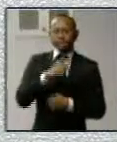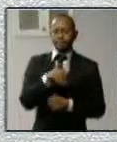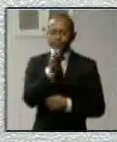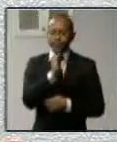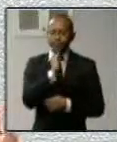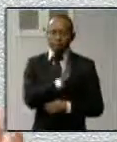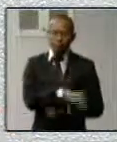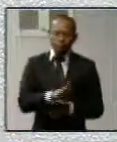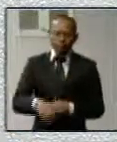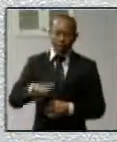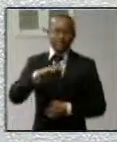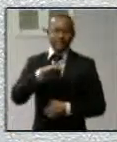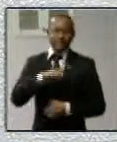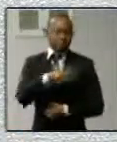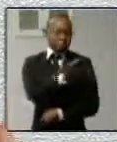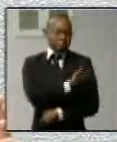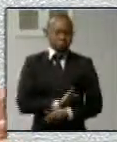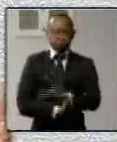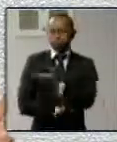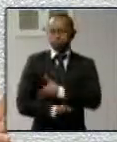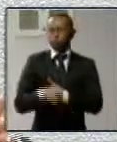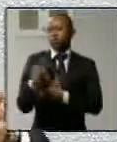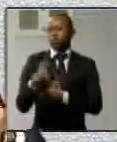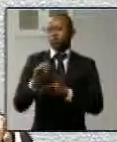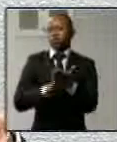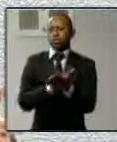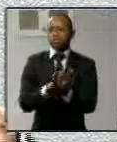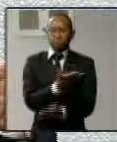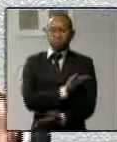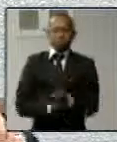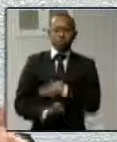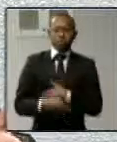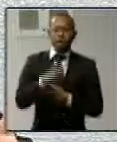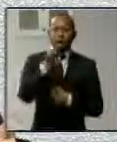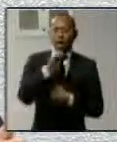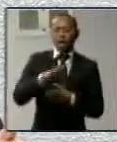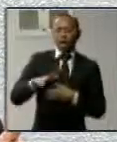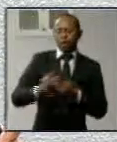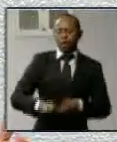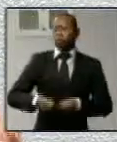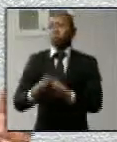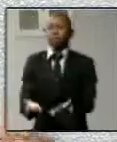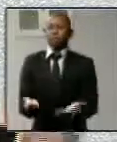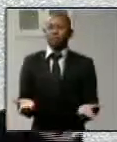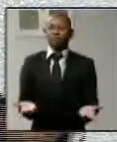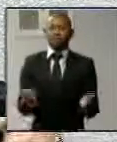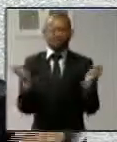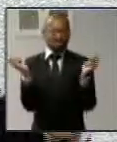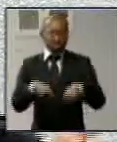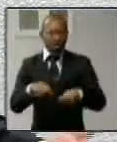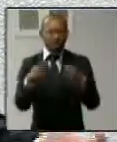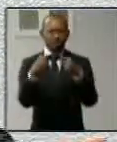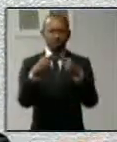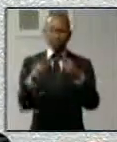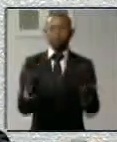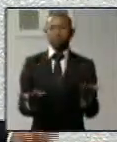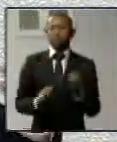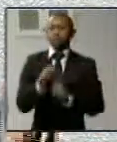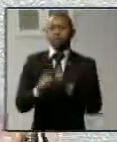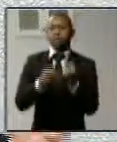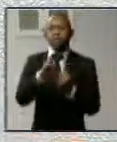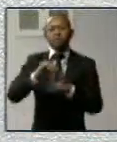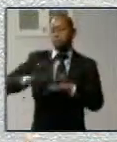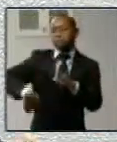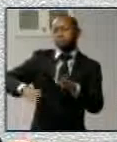nem pernas para depois nadar. E achar que, pelo fato de que tem que incluir todo mundo, a gente vai botar pessoas com braços e pernas